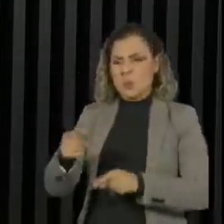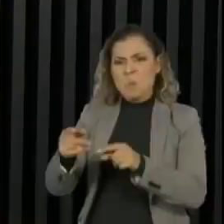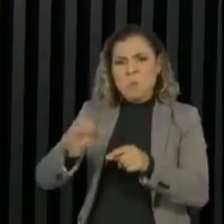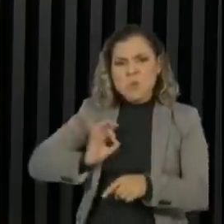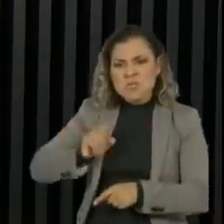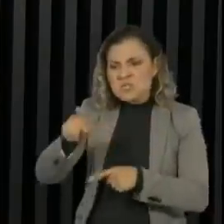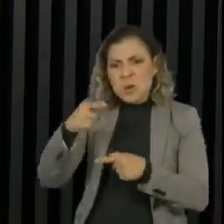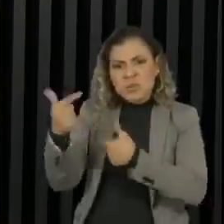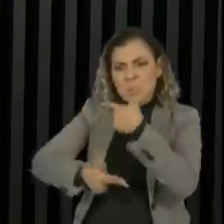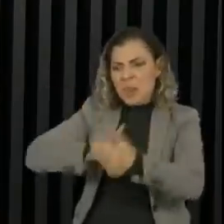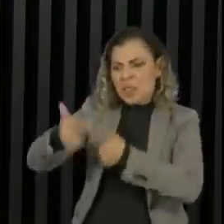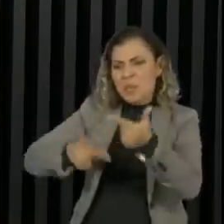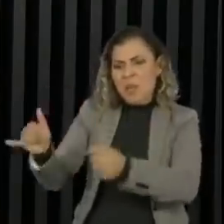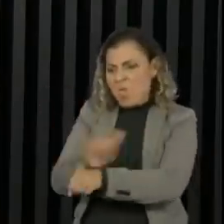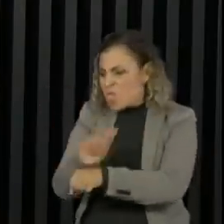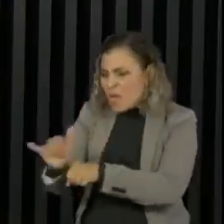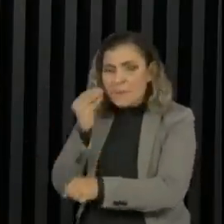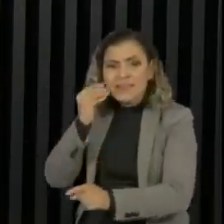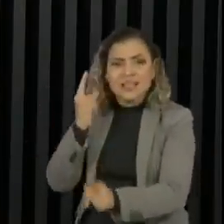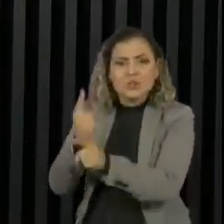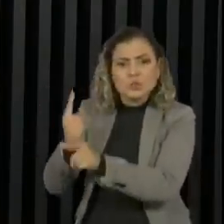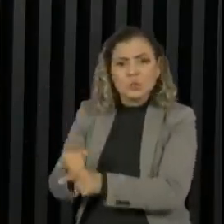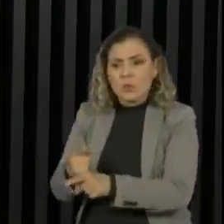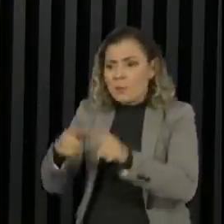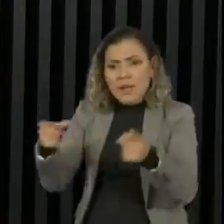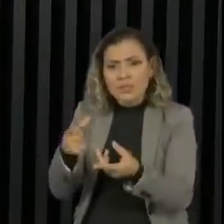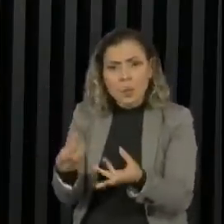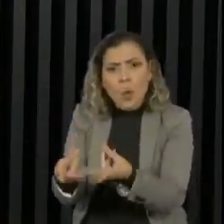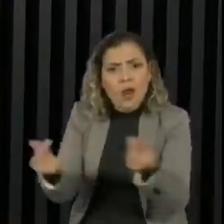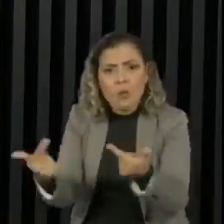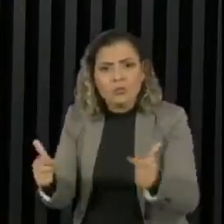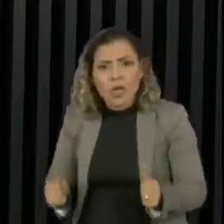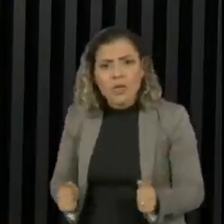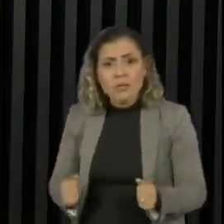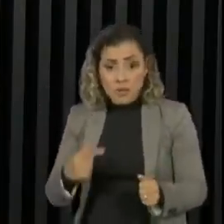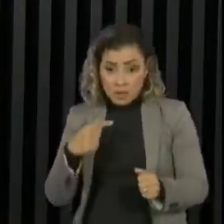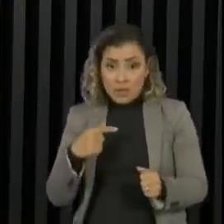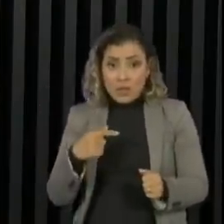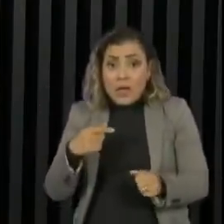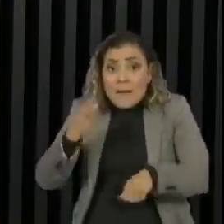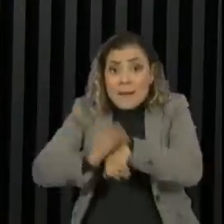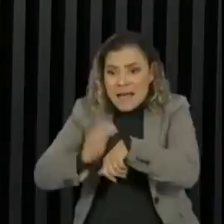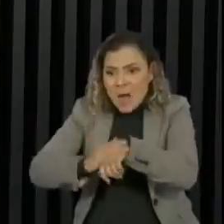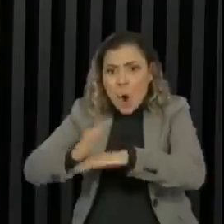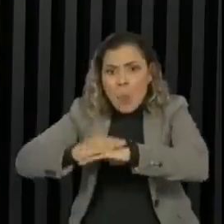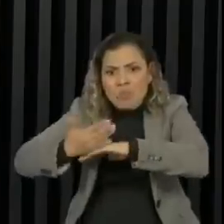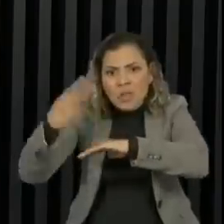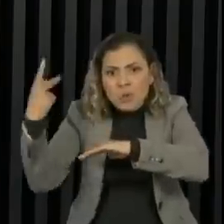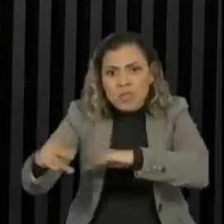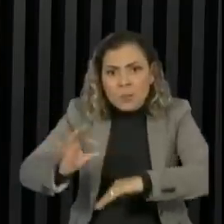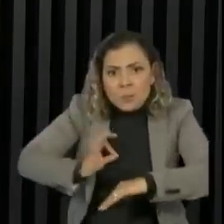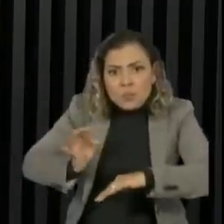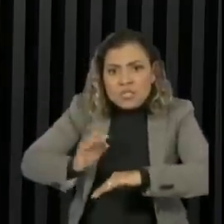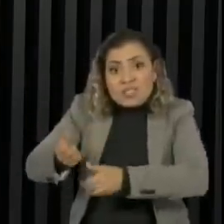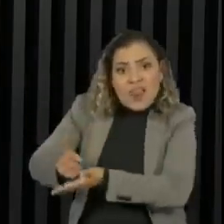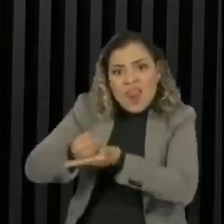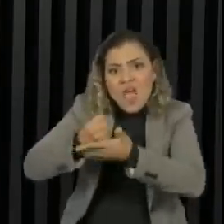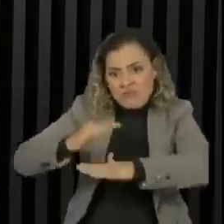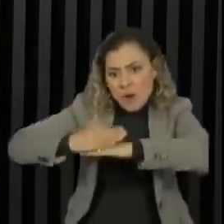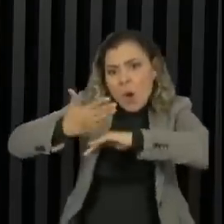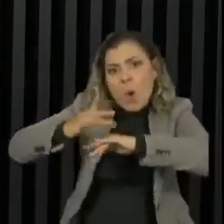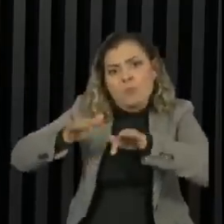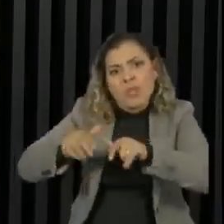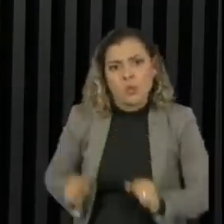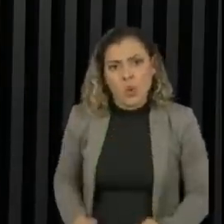para conseguir solucionar os crimes. Muitas das vezes tendo que levar o próprio computador para o trabalho, porque o Estado não fornece o básico de